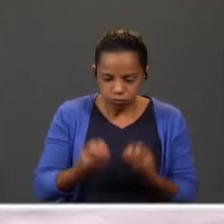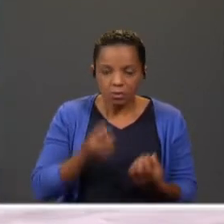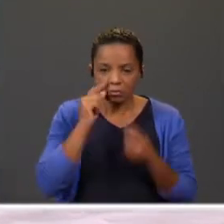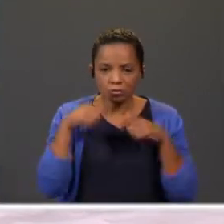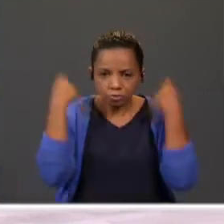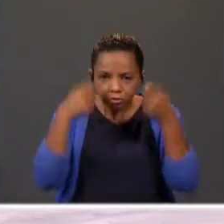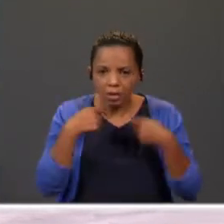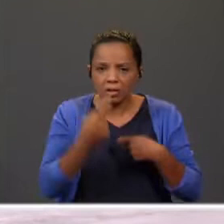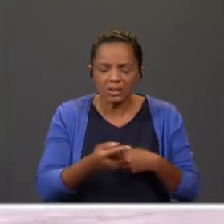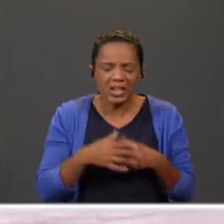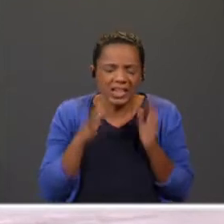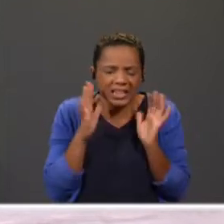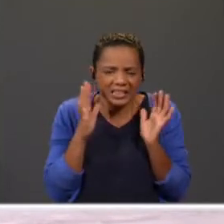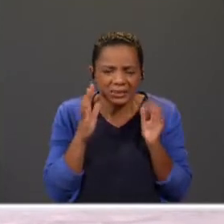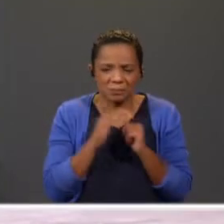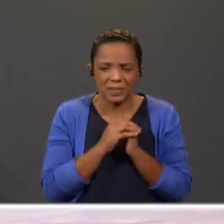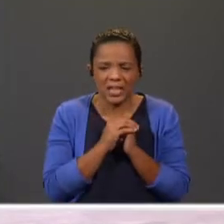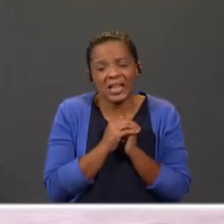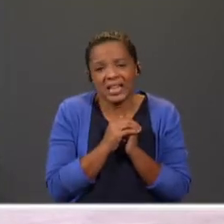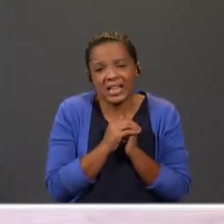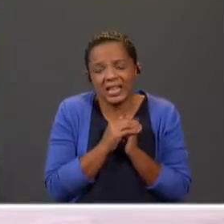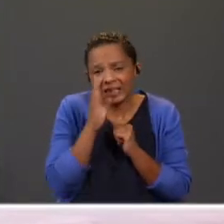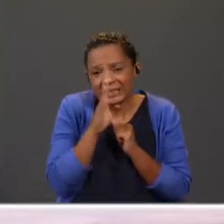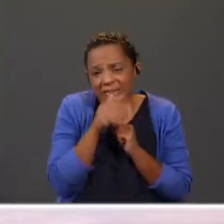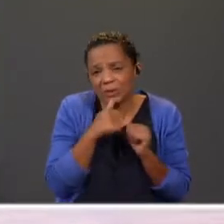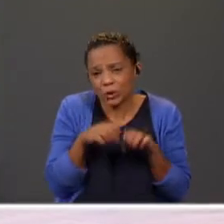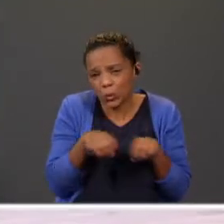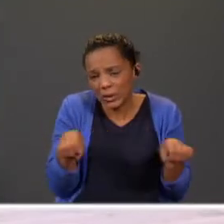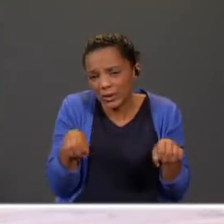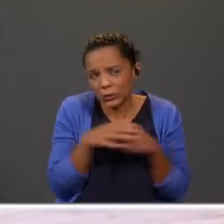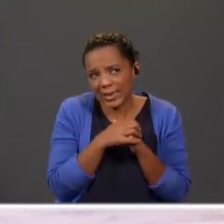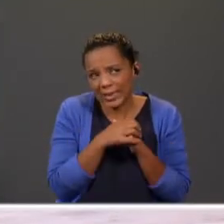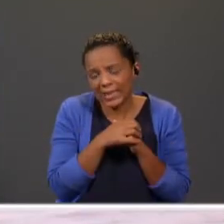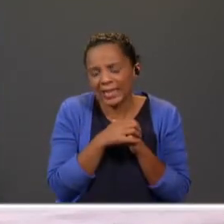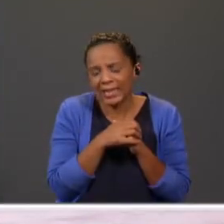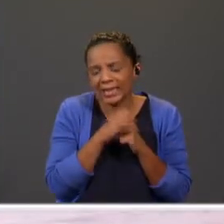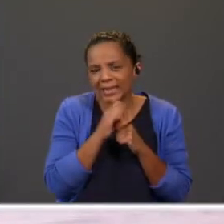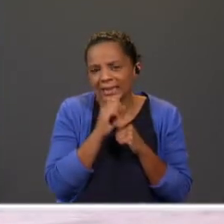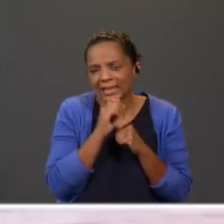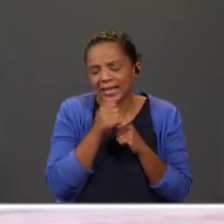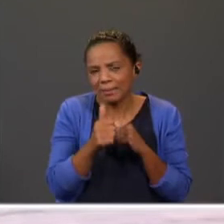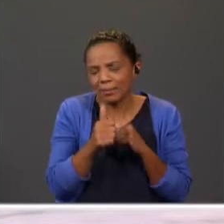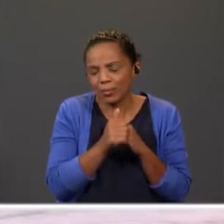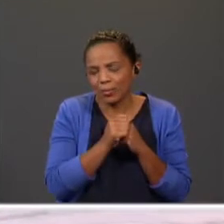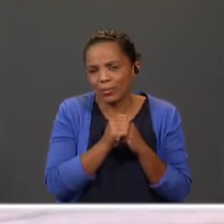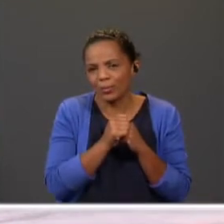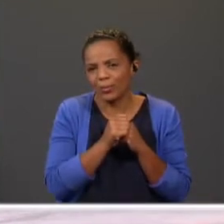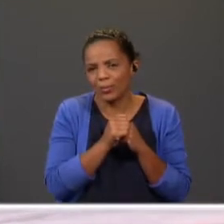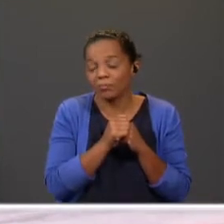frado... Ai, um nequinho de chouriço... É que lhe dava uma graça...